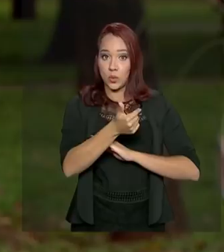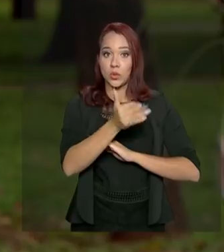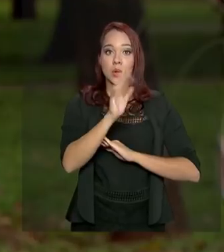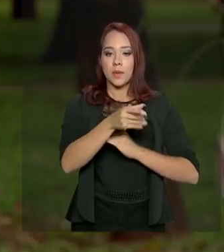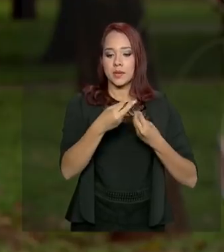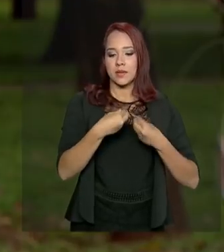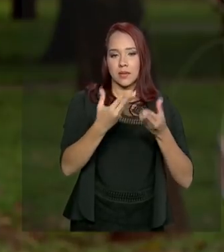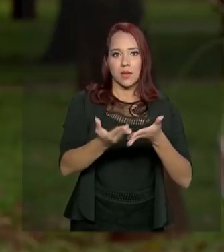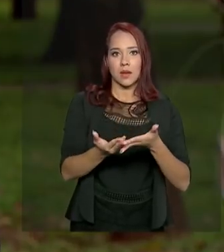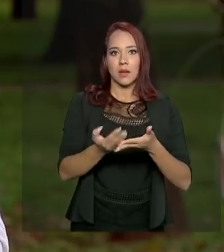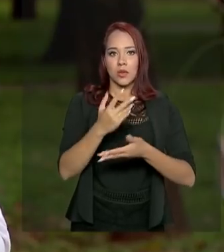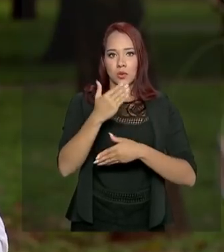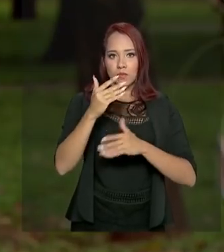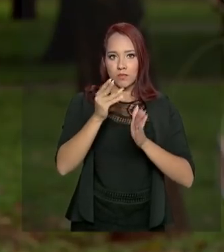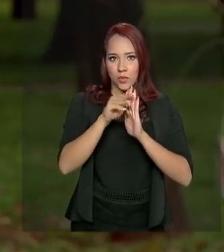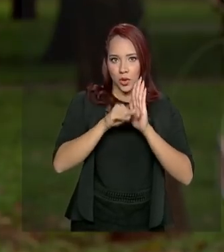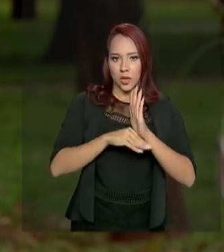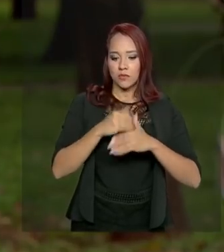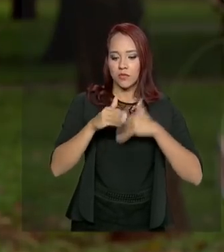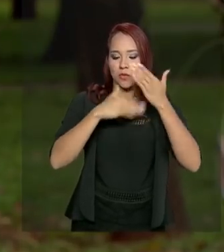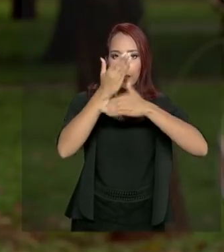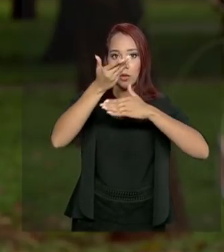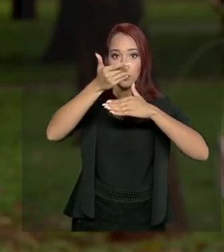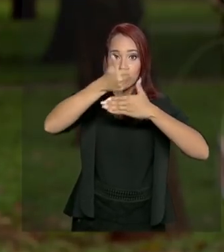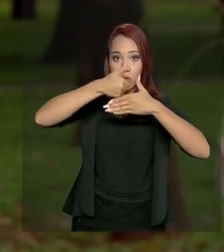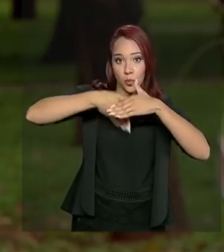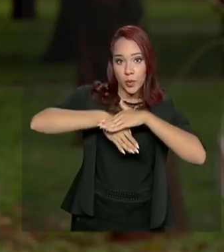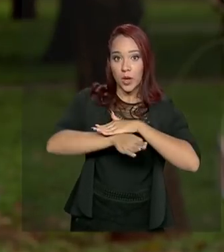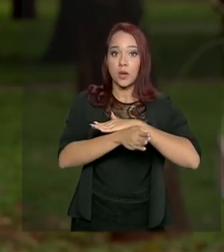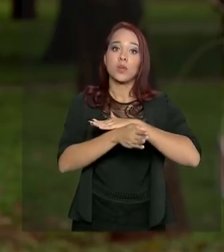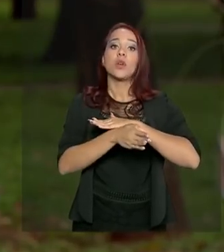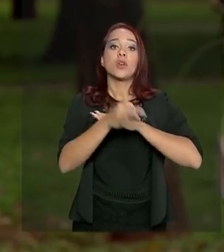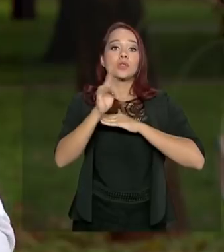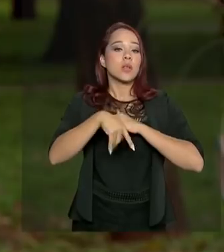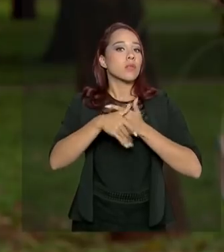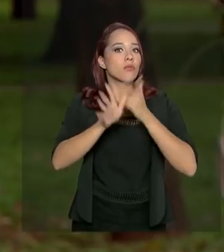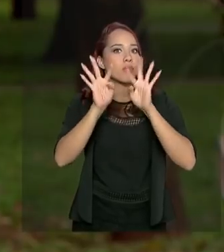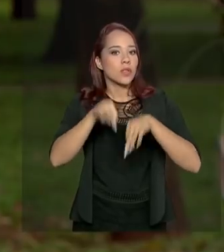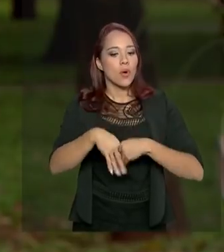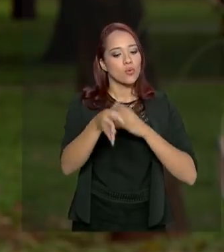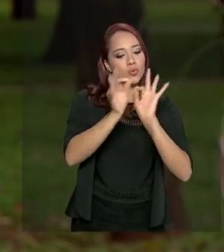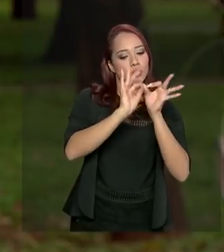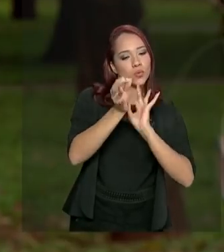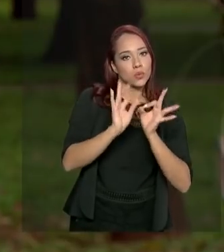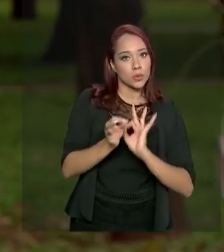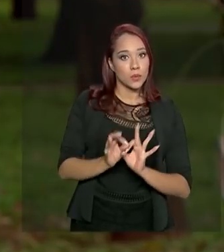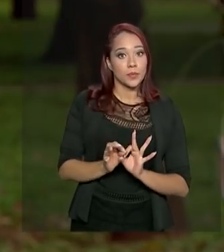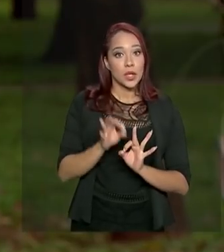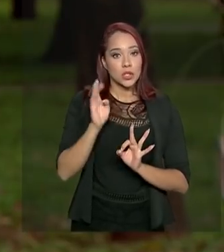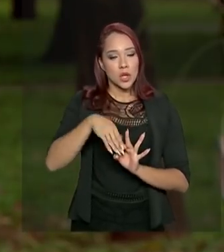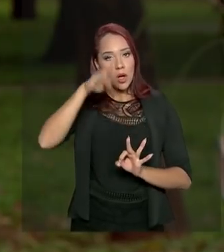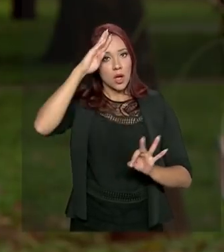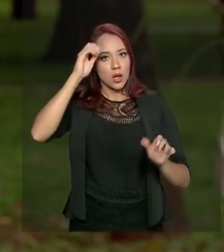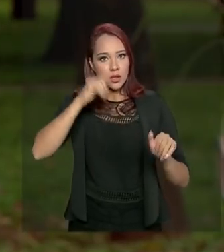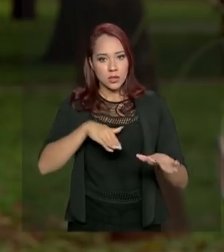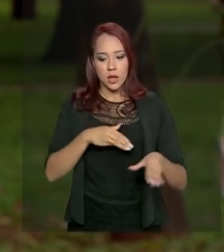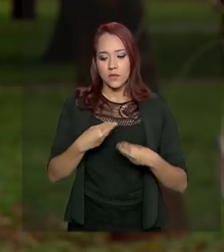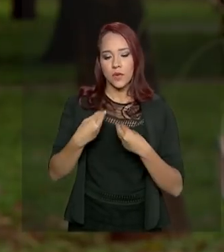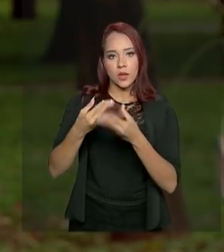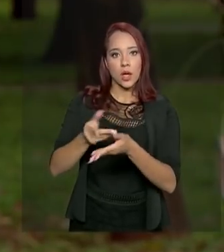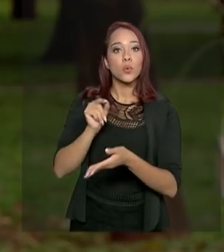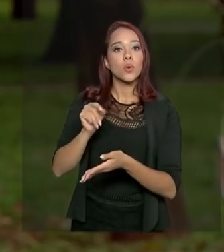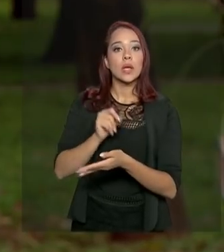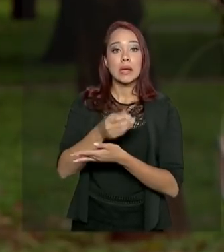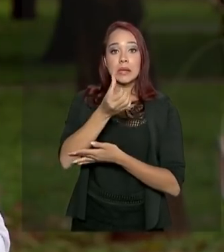entregues no Programa de Desenvolvimento de Submarinos, entrou na fase final de montagem. Já ao Exército, foram entregues